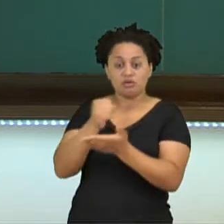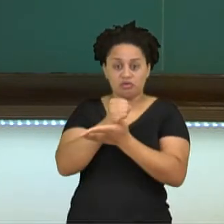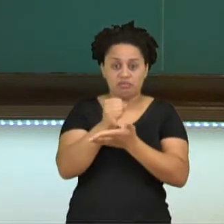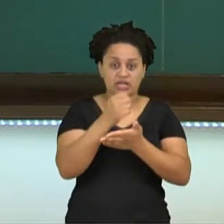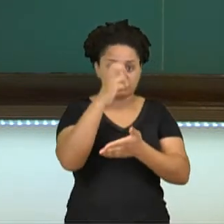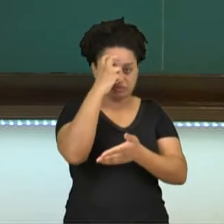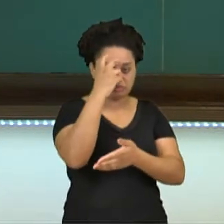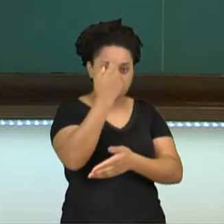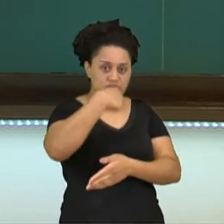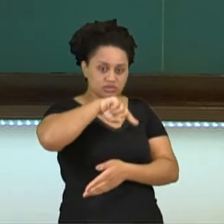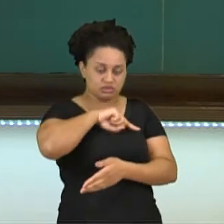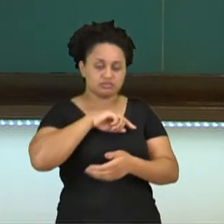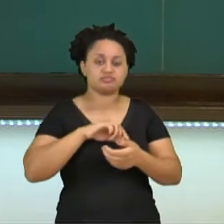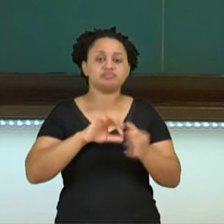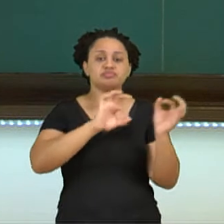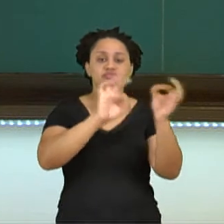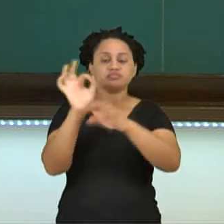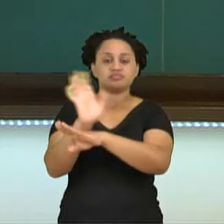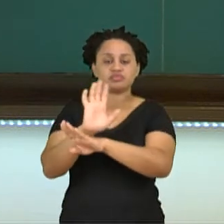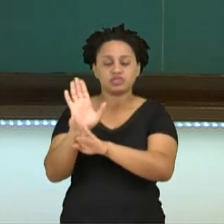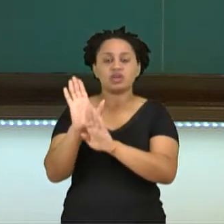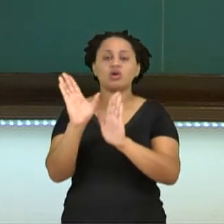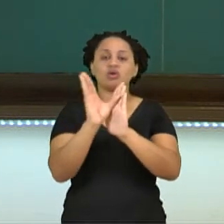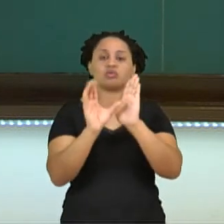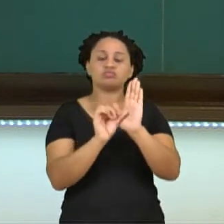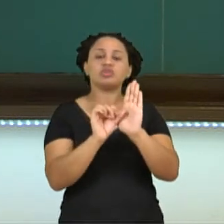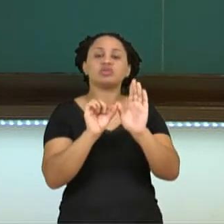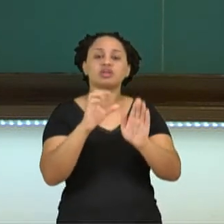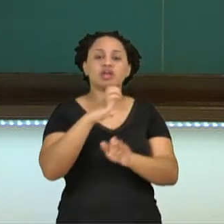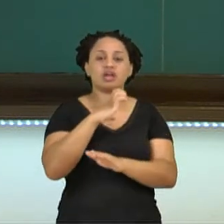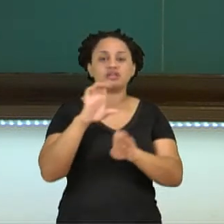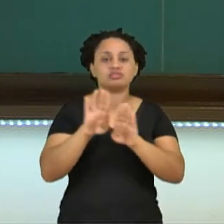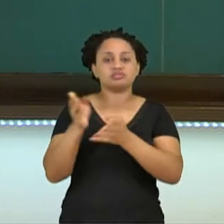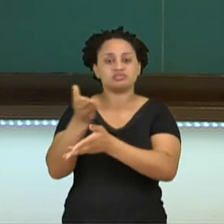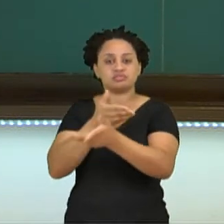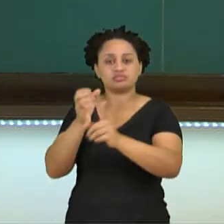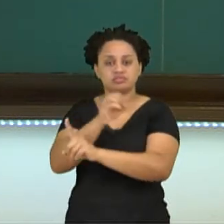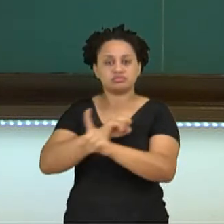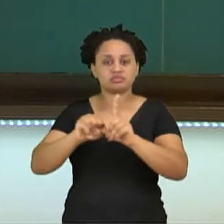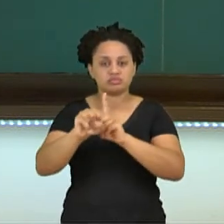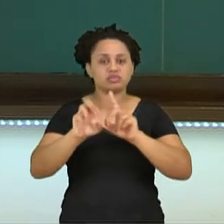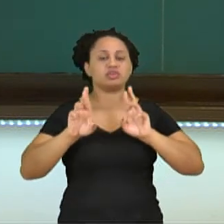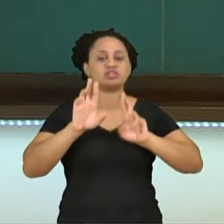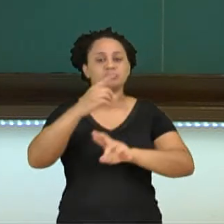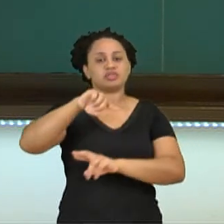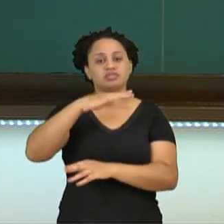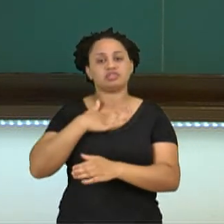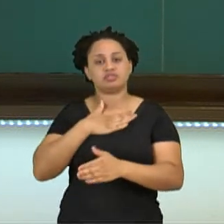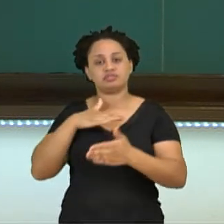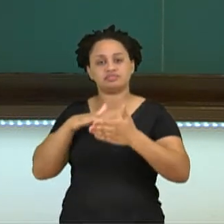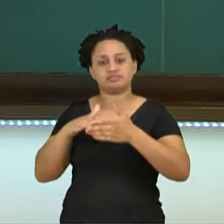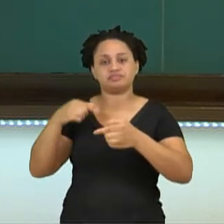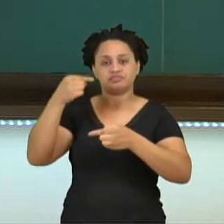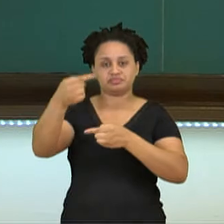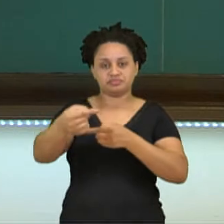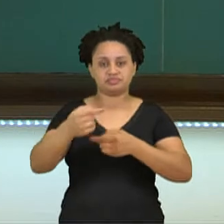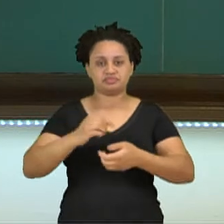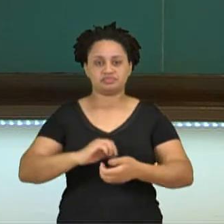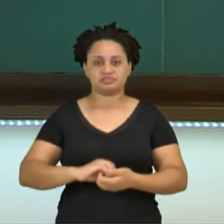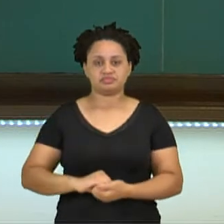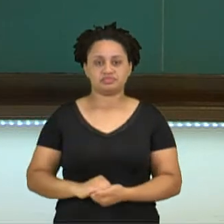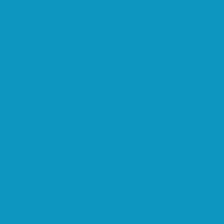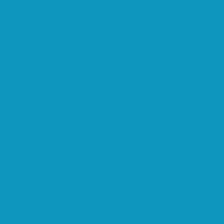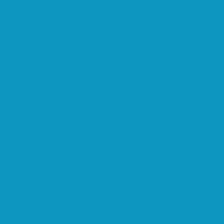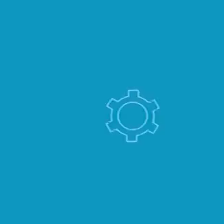Nesse vídeo, nós falamos sobre ética e convívio social. Espero que vocês tenham gostado. Até breve. Transcrição